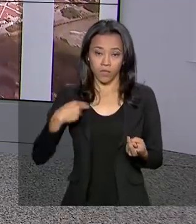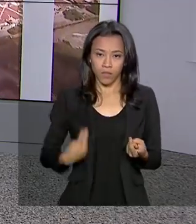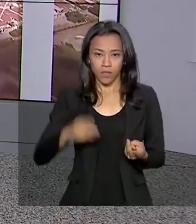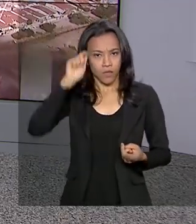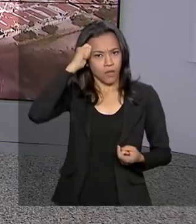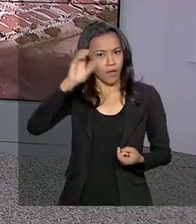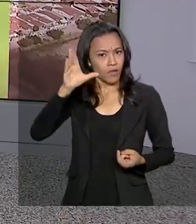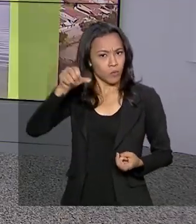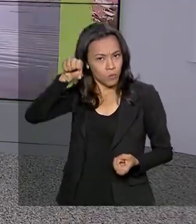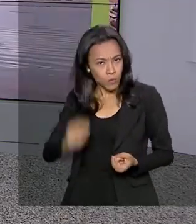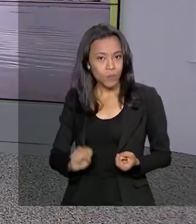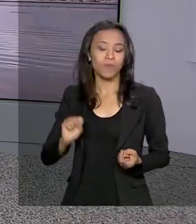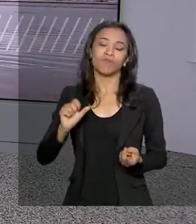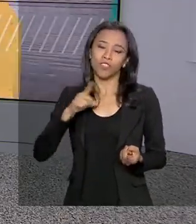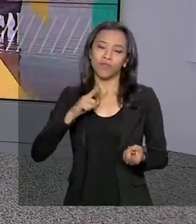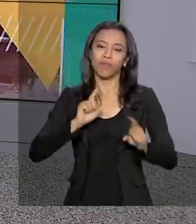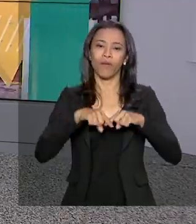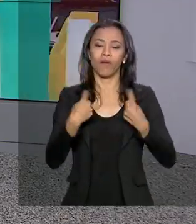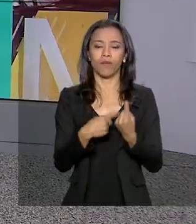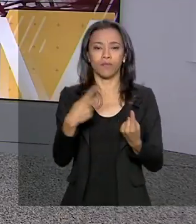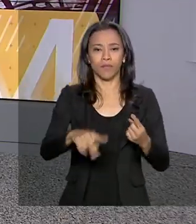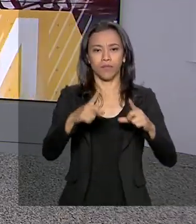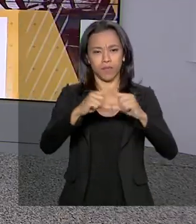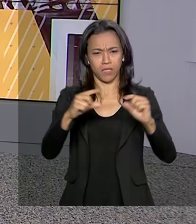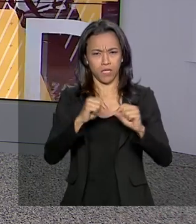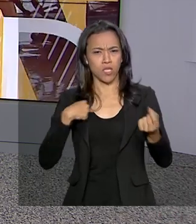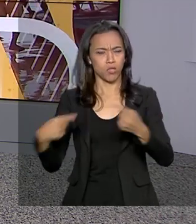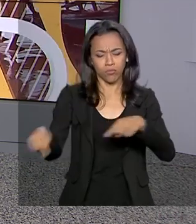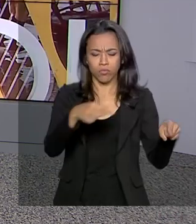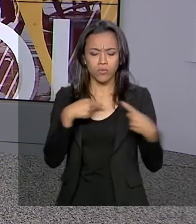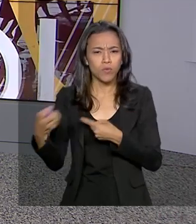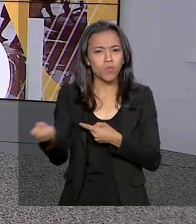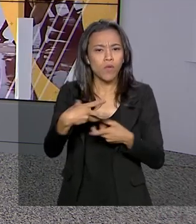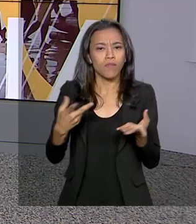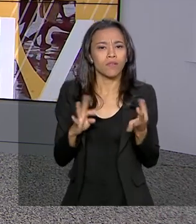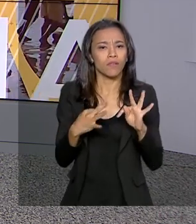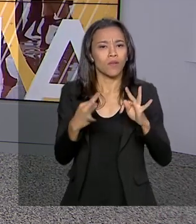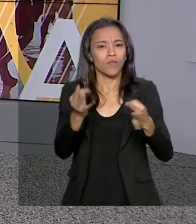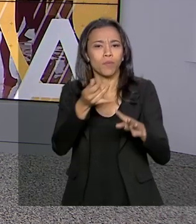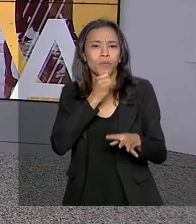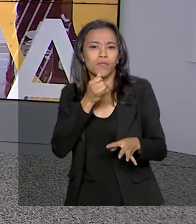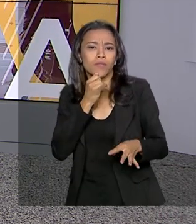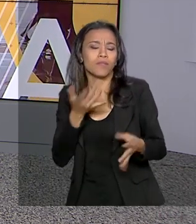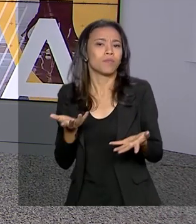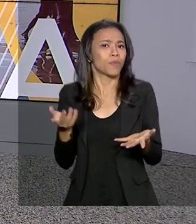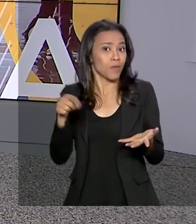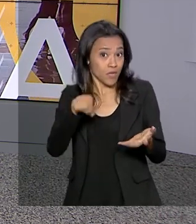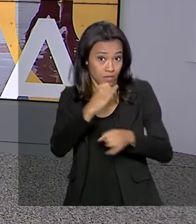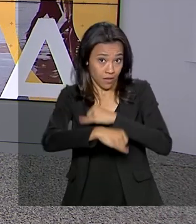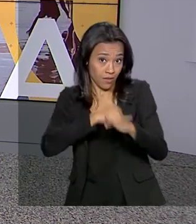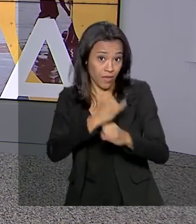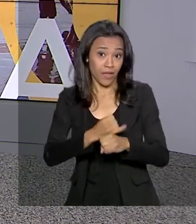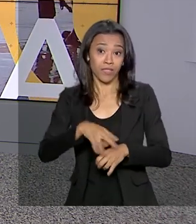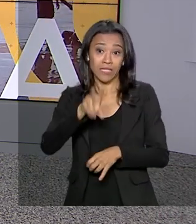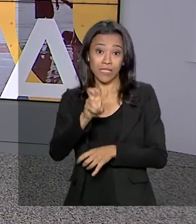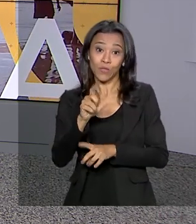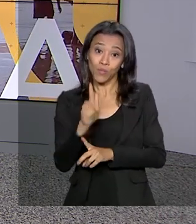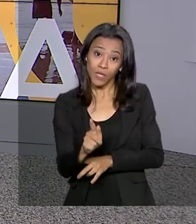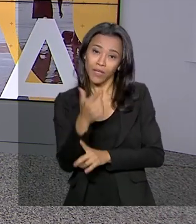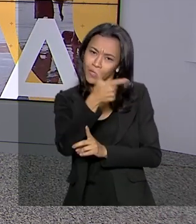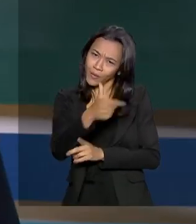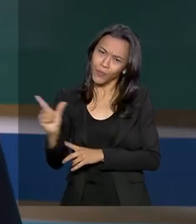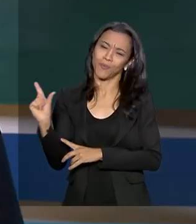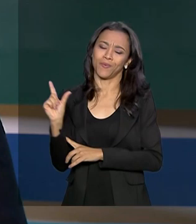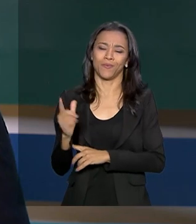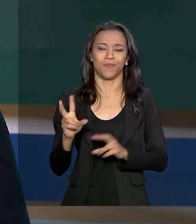Brasília. Eles discutiram a cooperação para novas tecnologias, como Internet das Coisas, 5G e transformação digital.